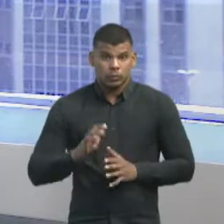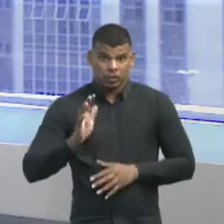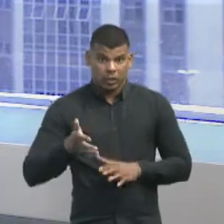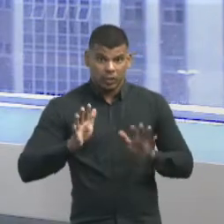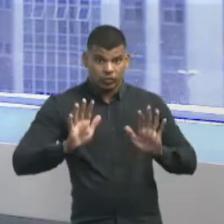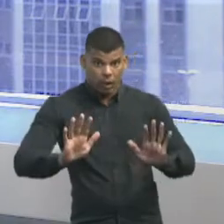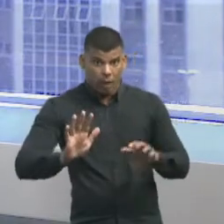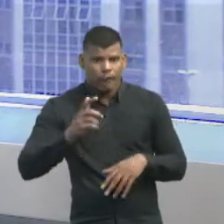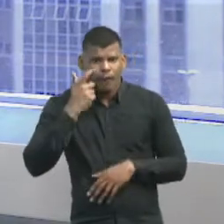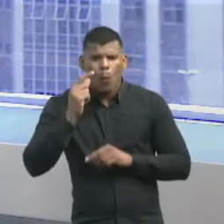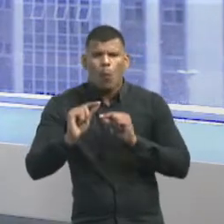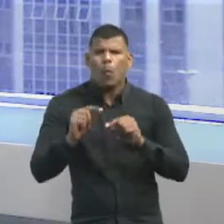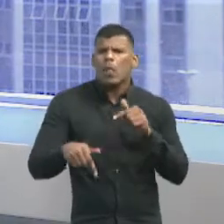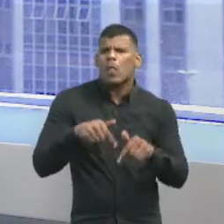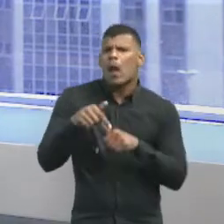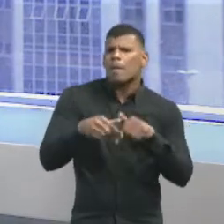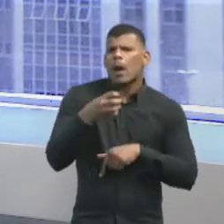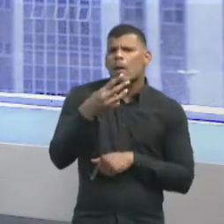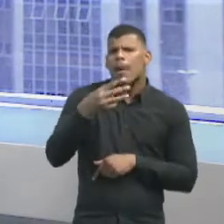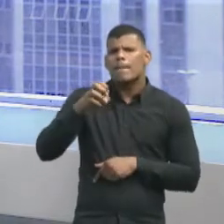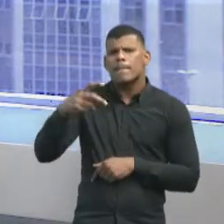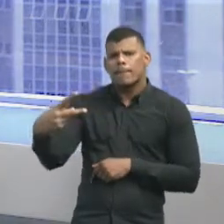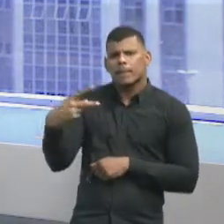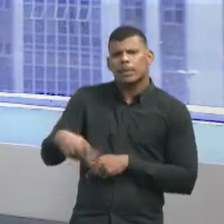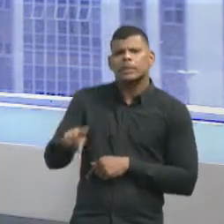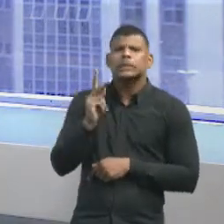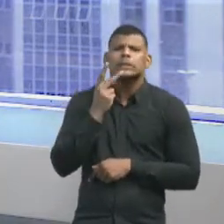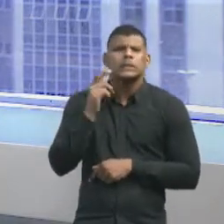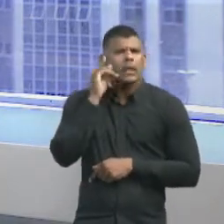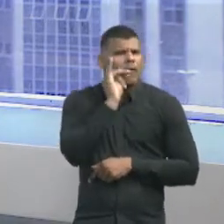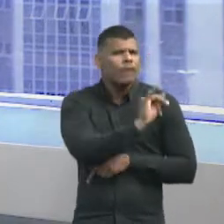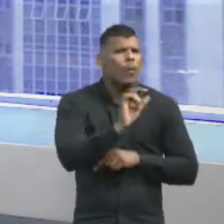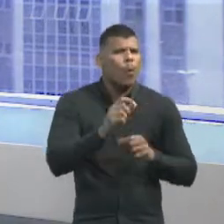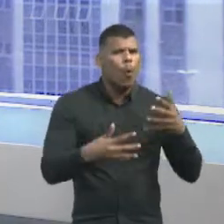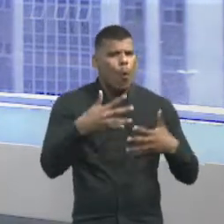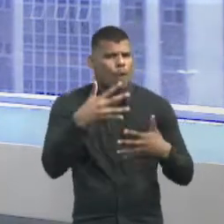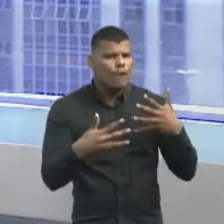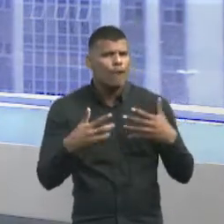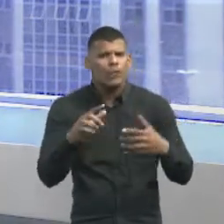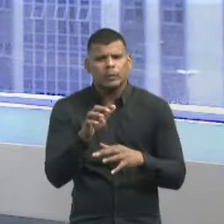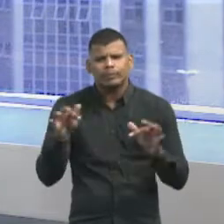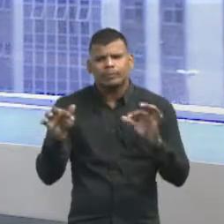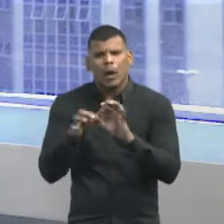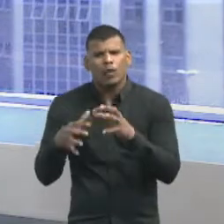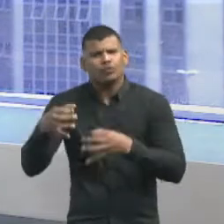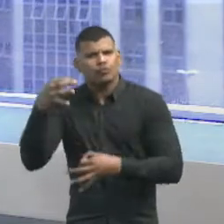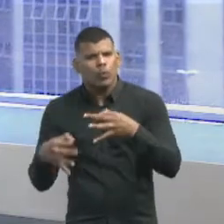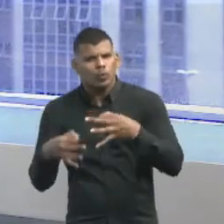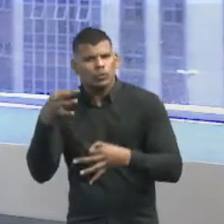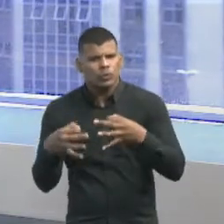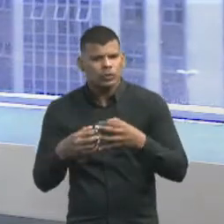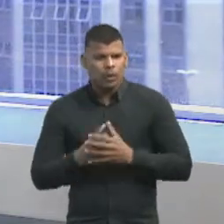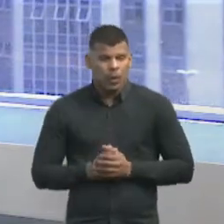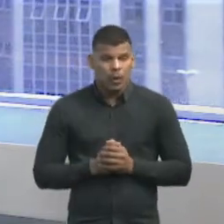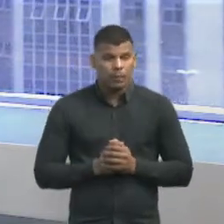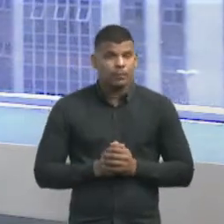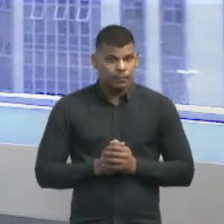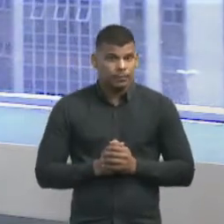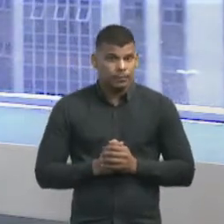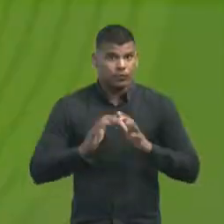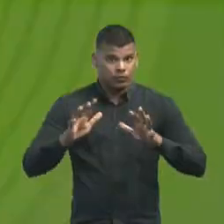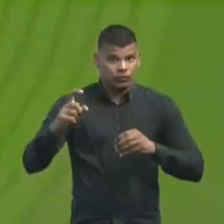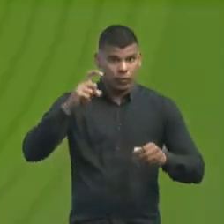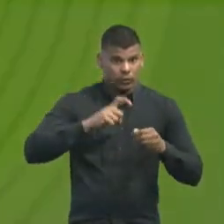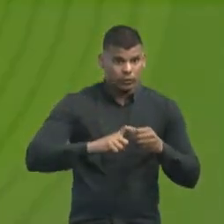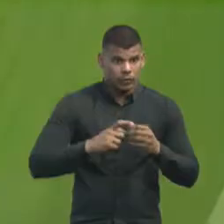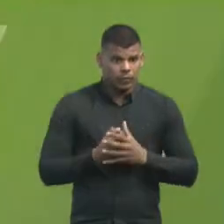o trabalho do Ministério Público do Ceará para evitar que conflitos acabem no judiciário. O primeiro expediente volta